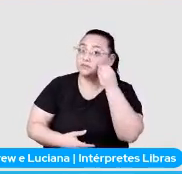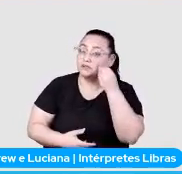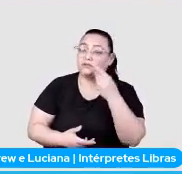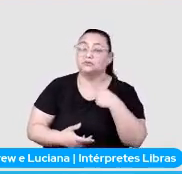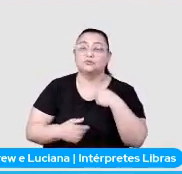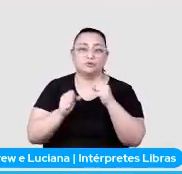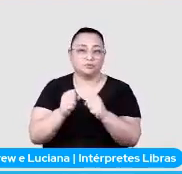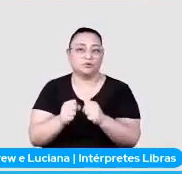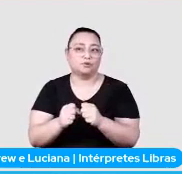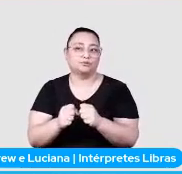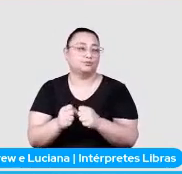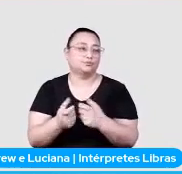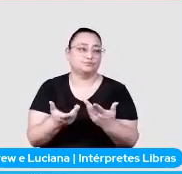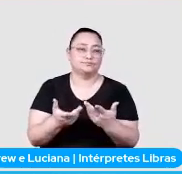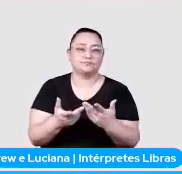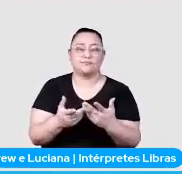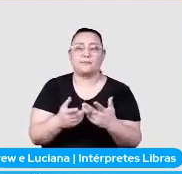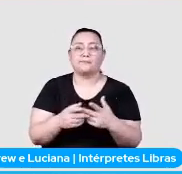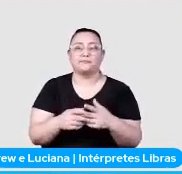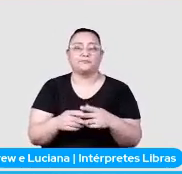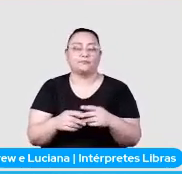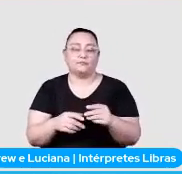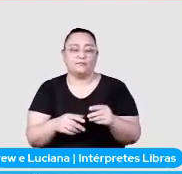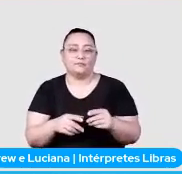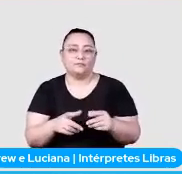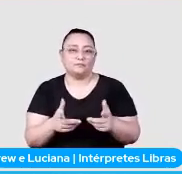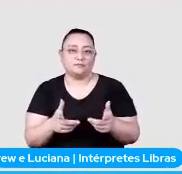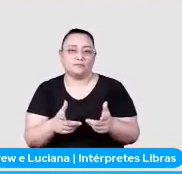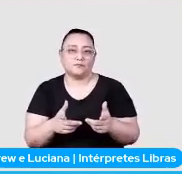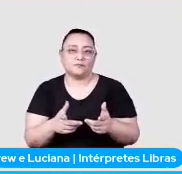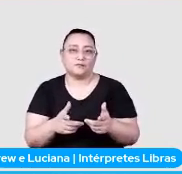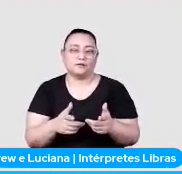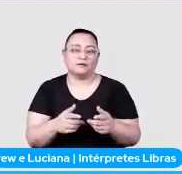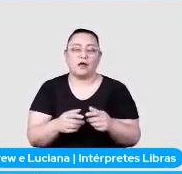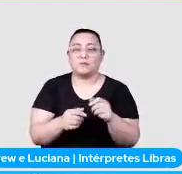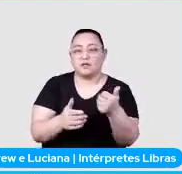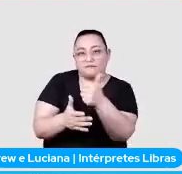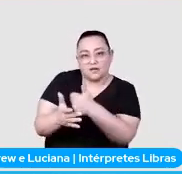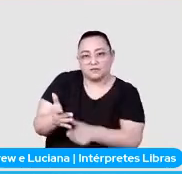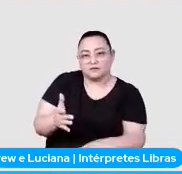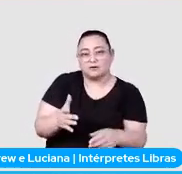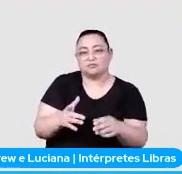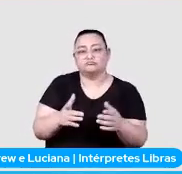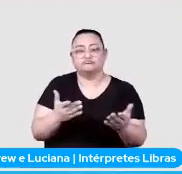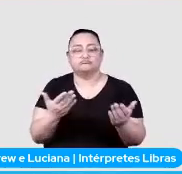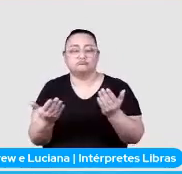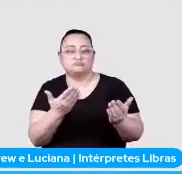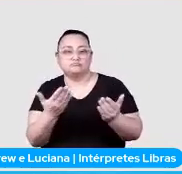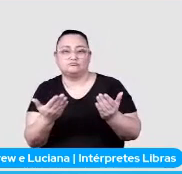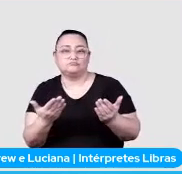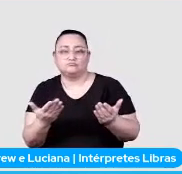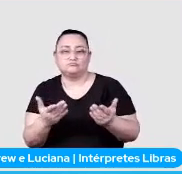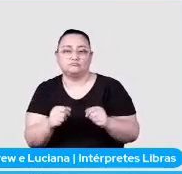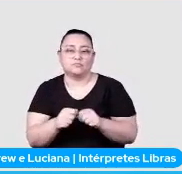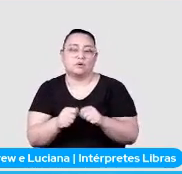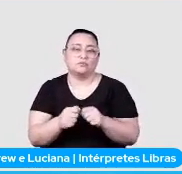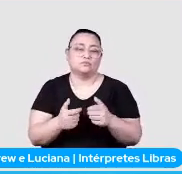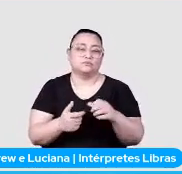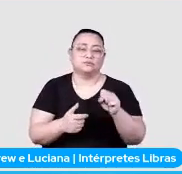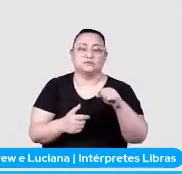posso instanciar os monitores de acordo com o sign que eu quero